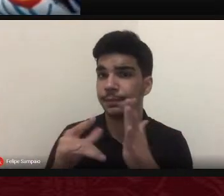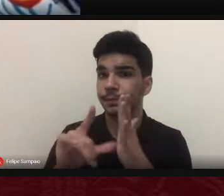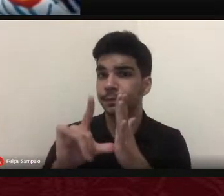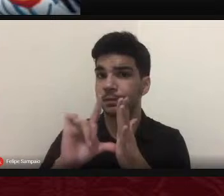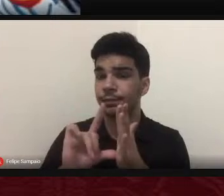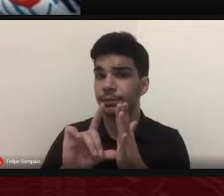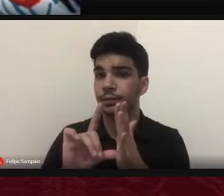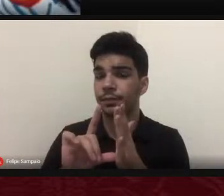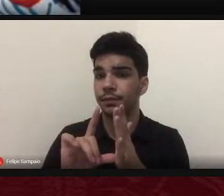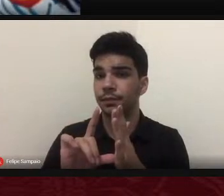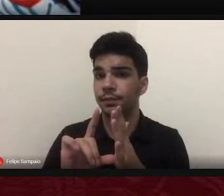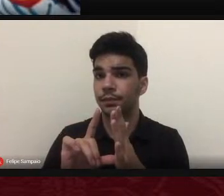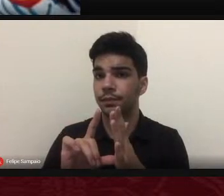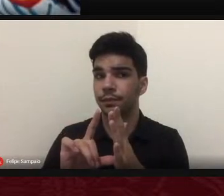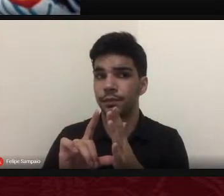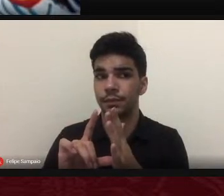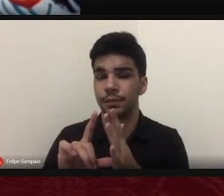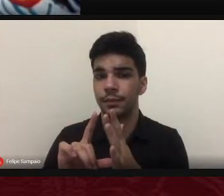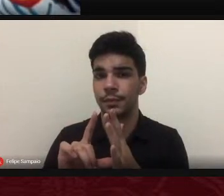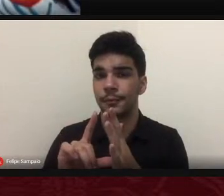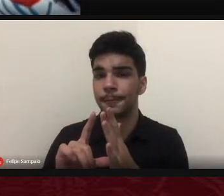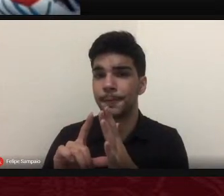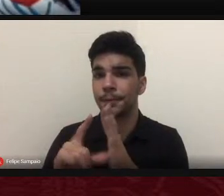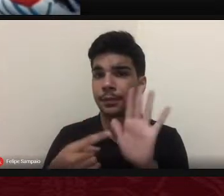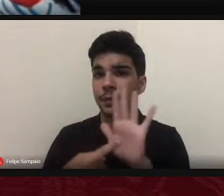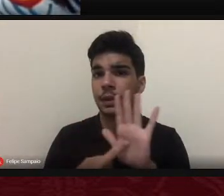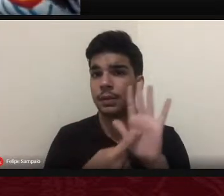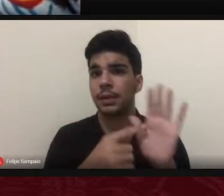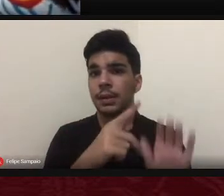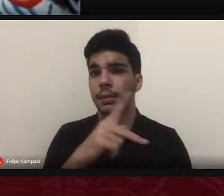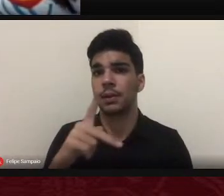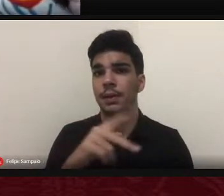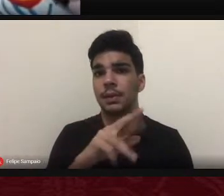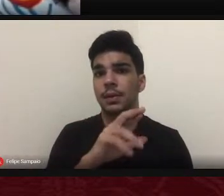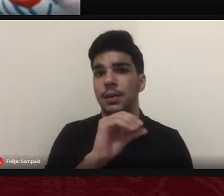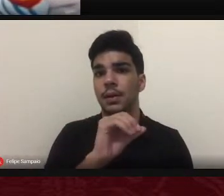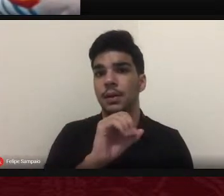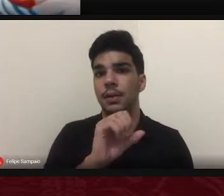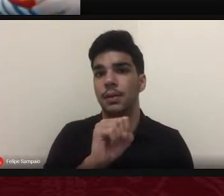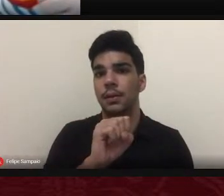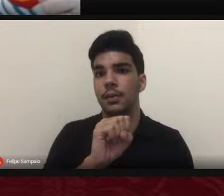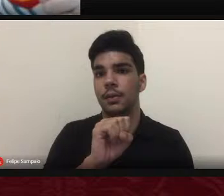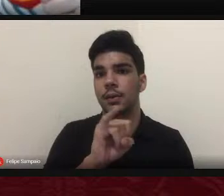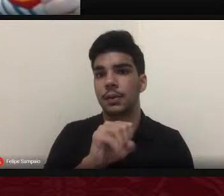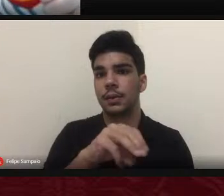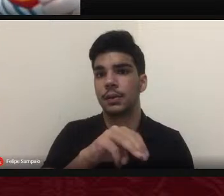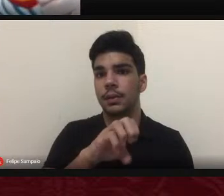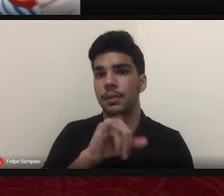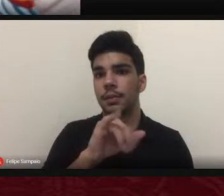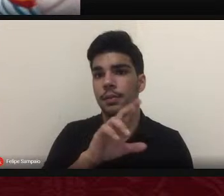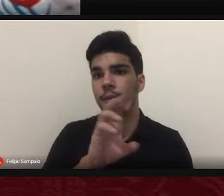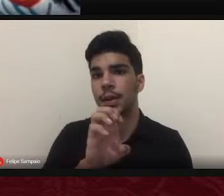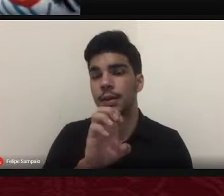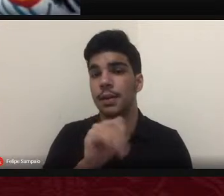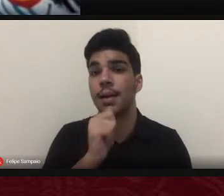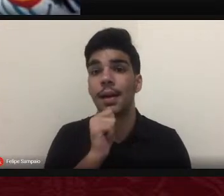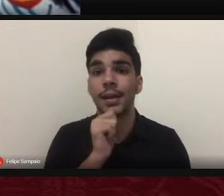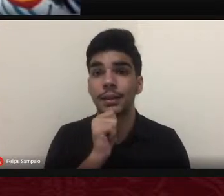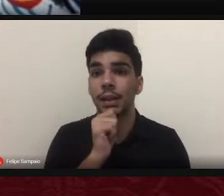anteriormente da professora Rosimeire Ziliane ainda não ainda disponível o vídeo no YouTube